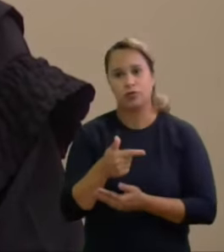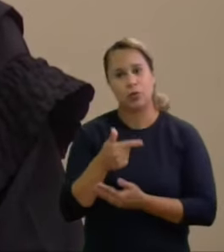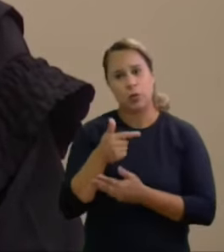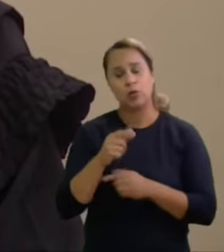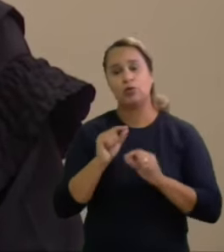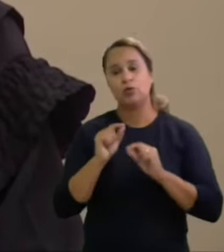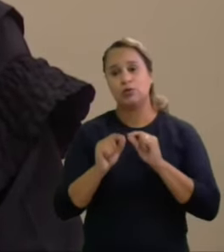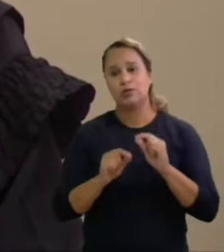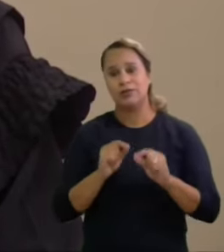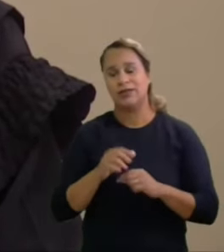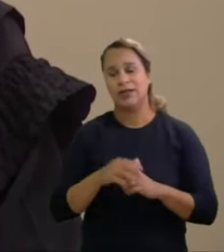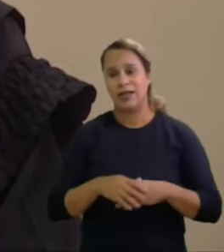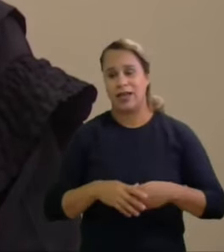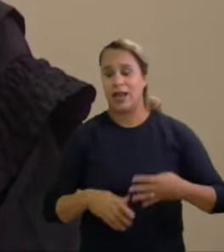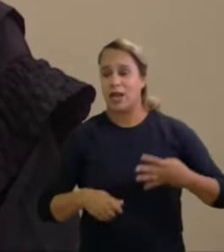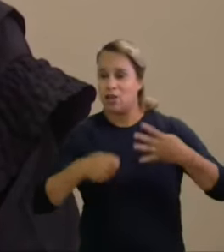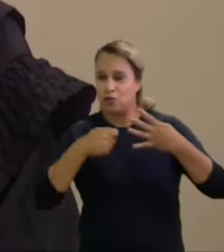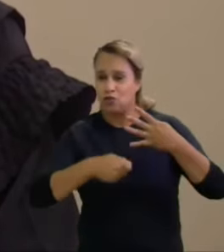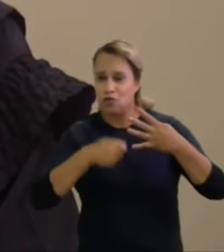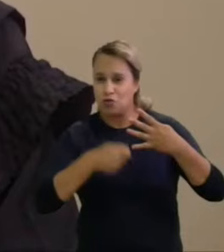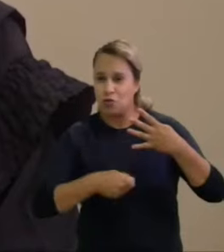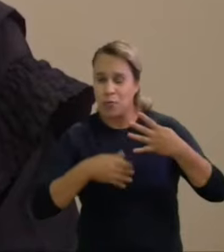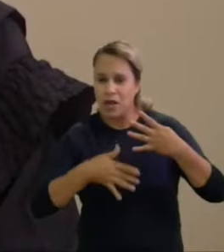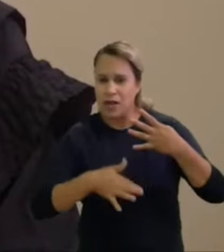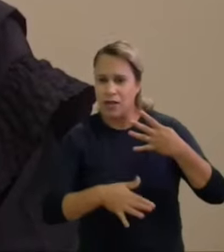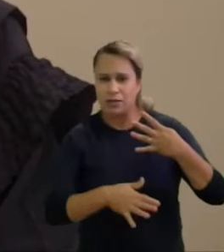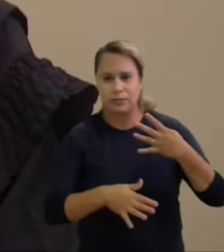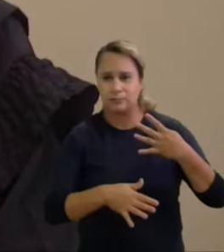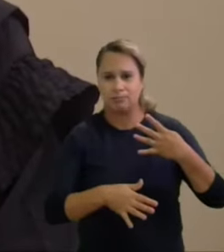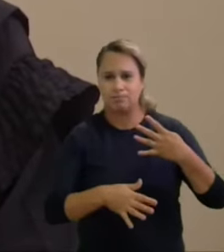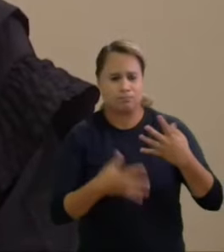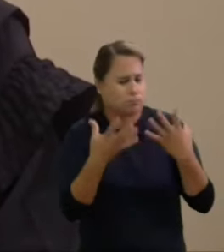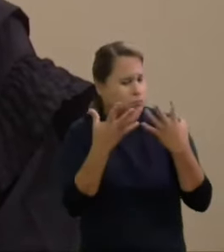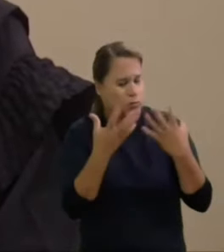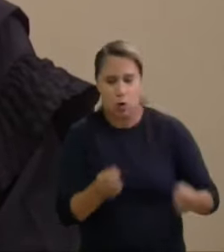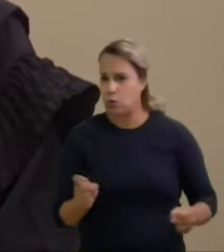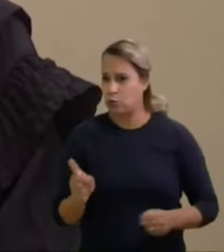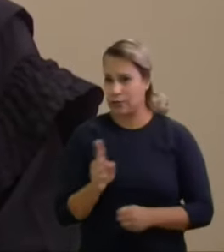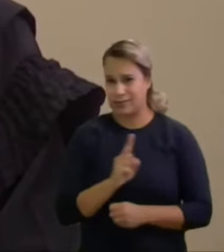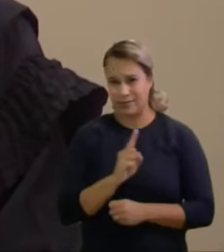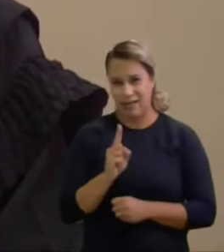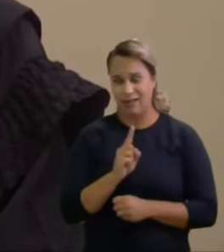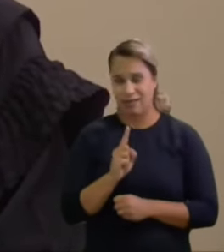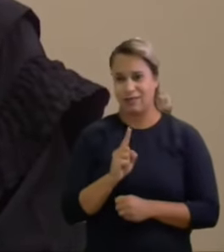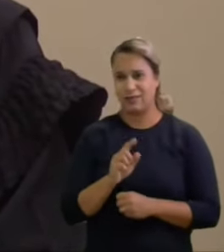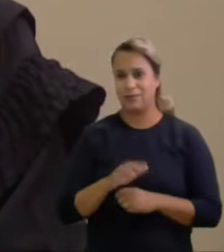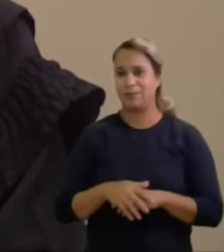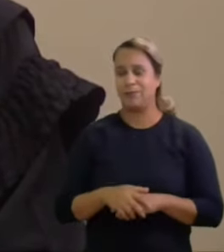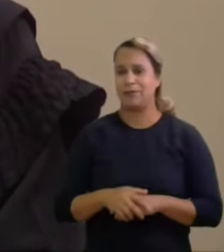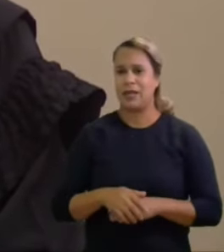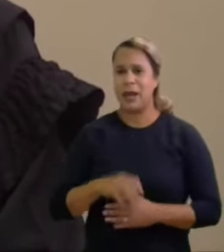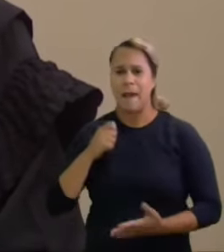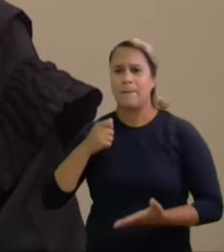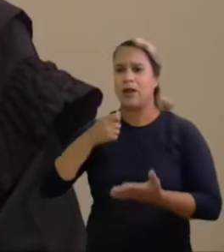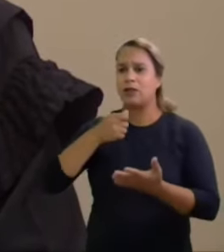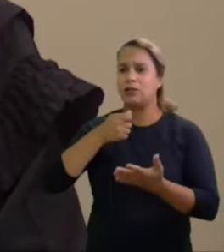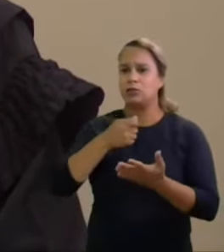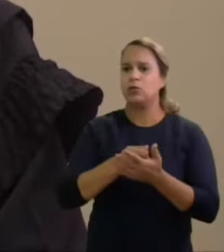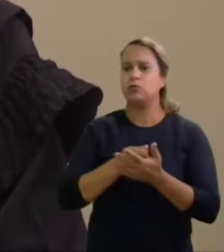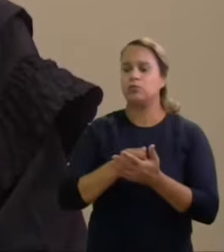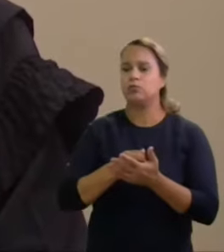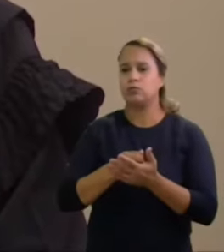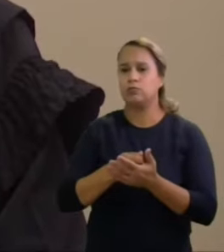a incidência dos princípios da proporcionalidade e da razoabilidade ensejando a aplicação automática de sanções